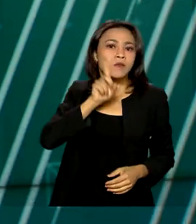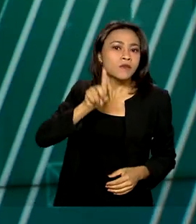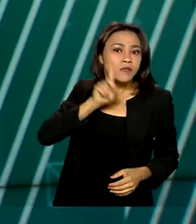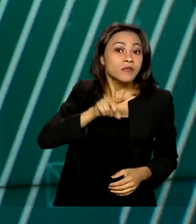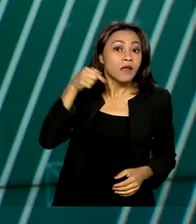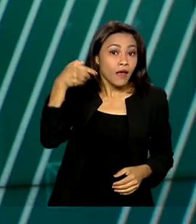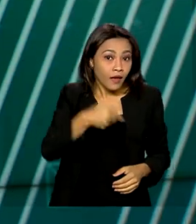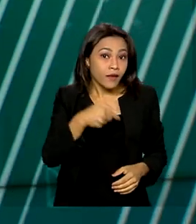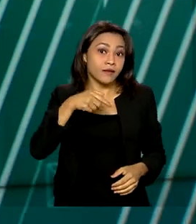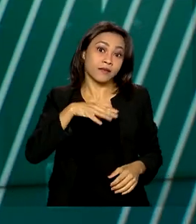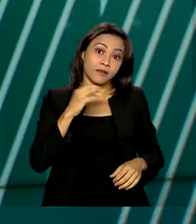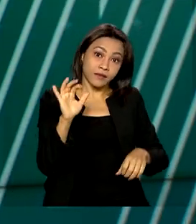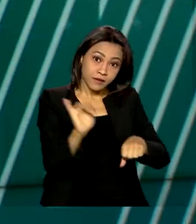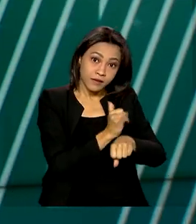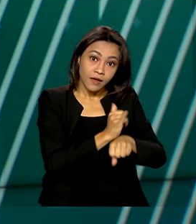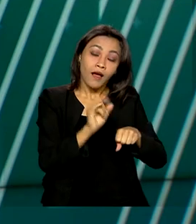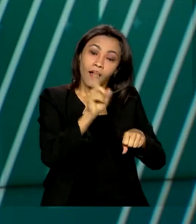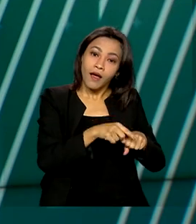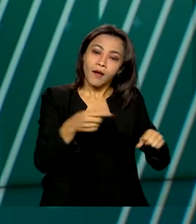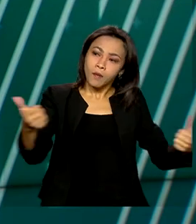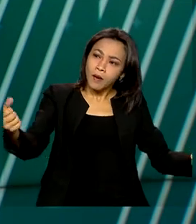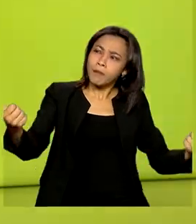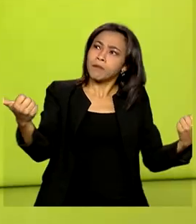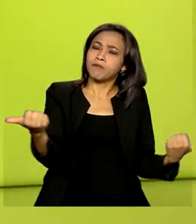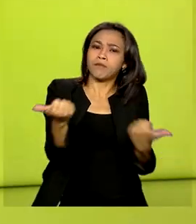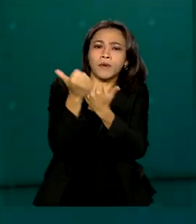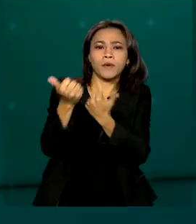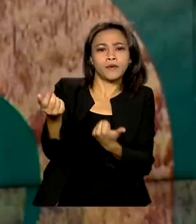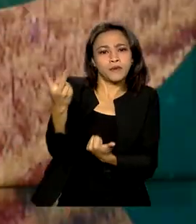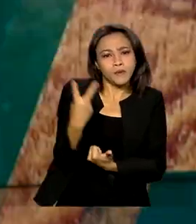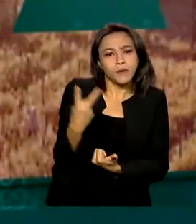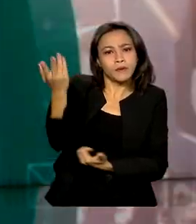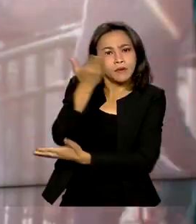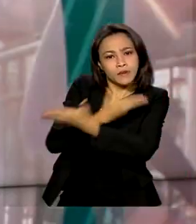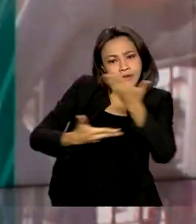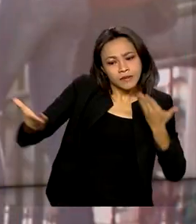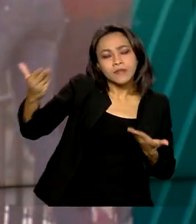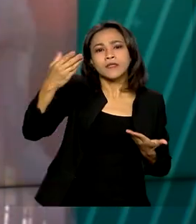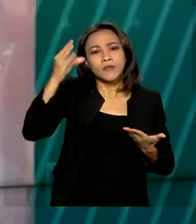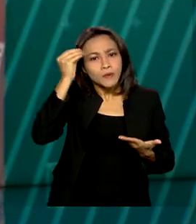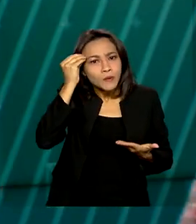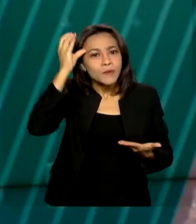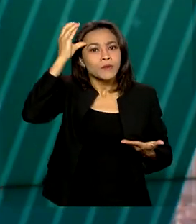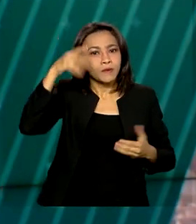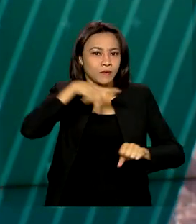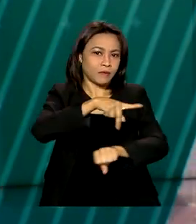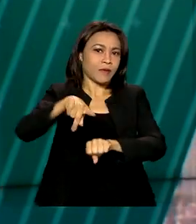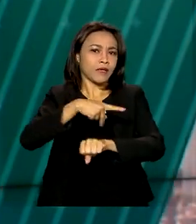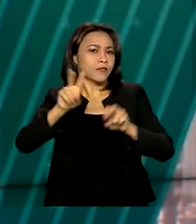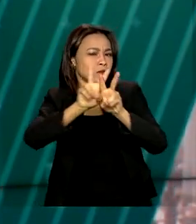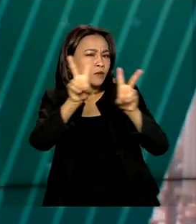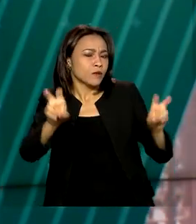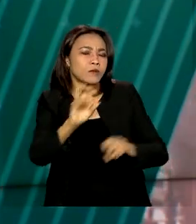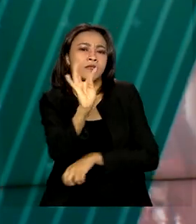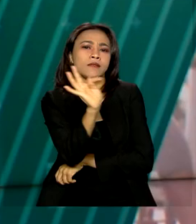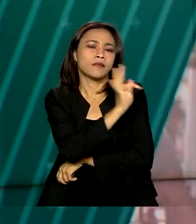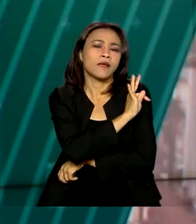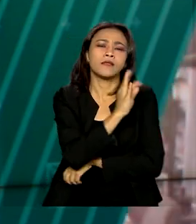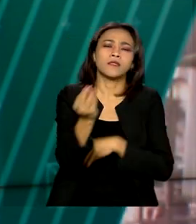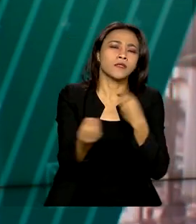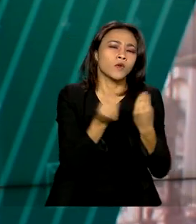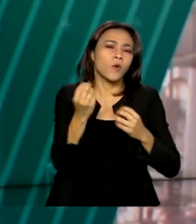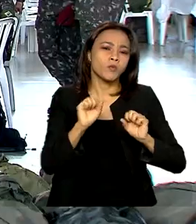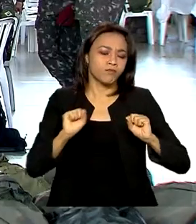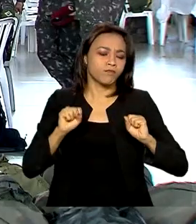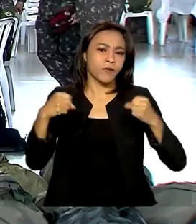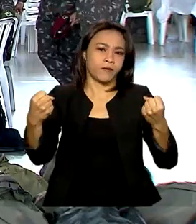viagem faz parte de um programa de cooperação entre os dois países que prevê a troca de conhecimentos sobre técnicas e procedimentos de